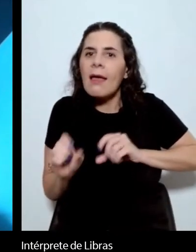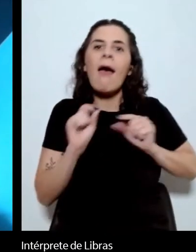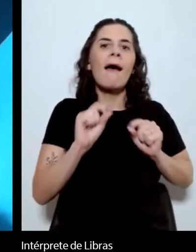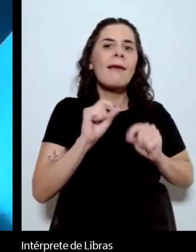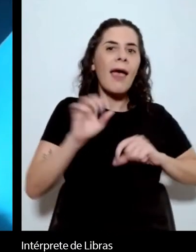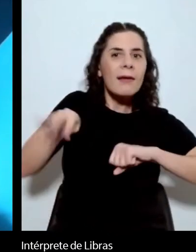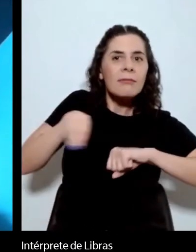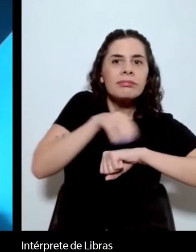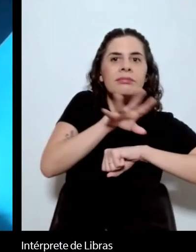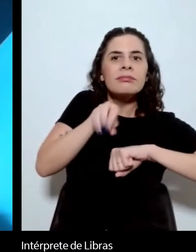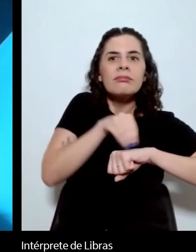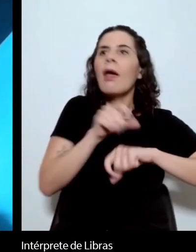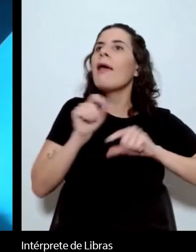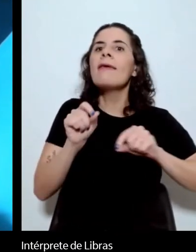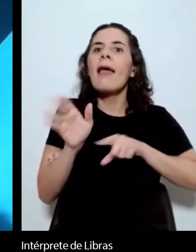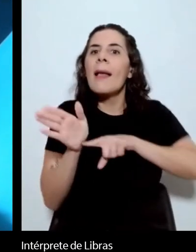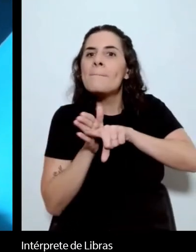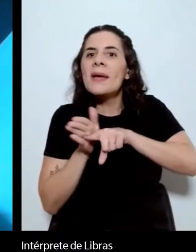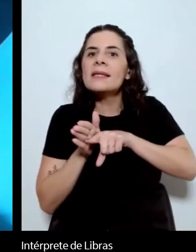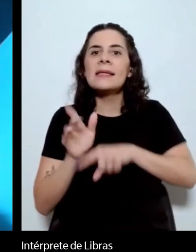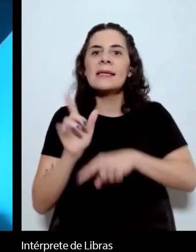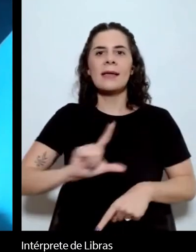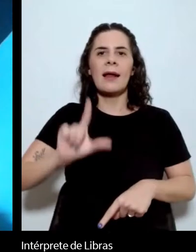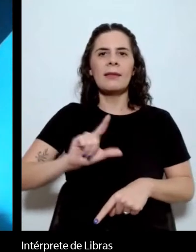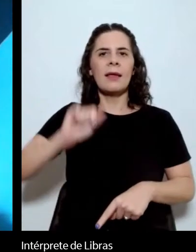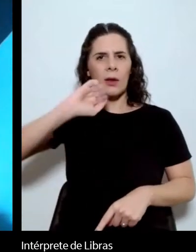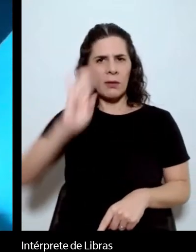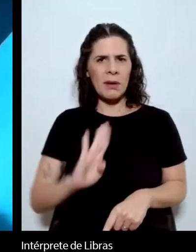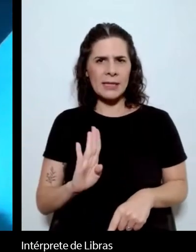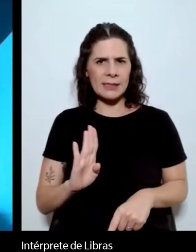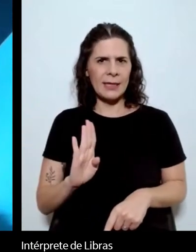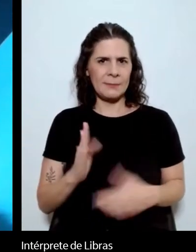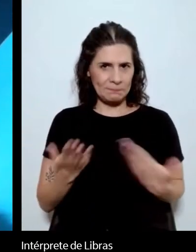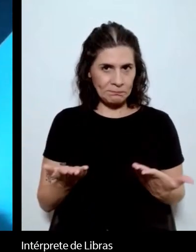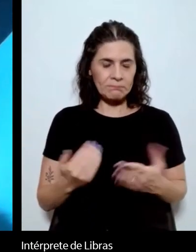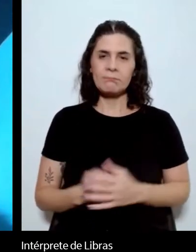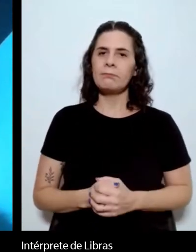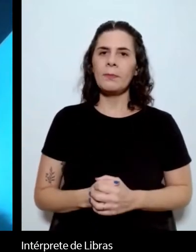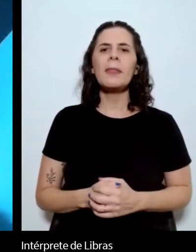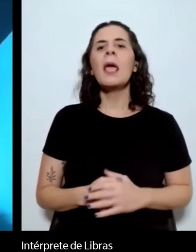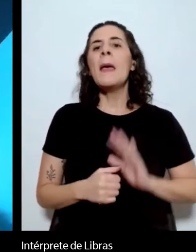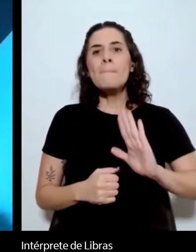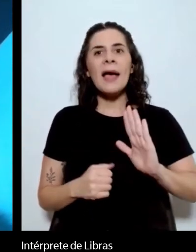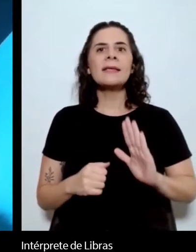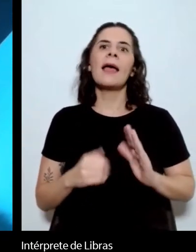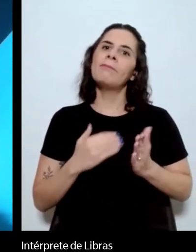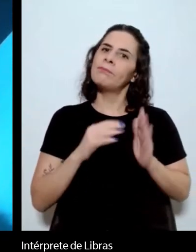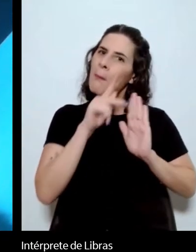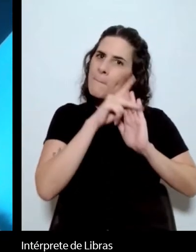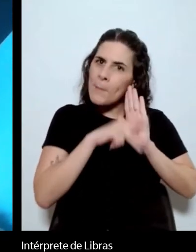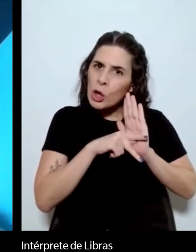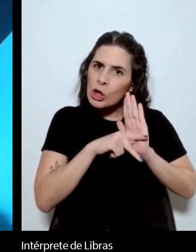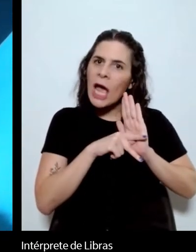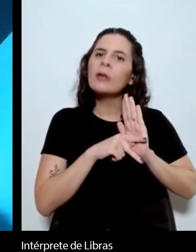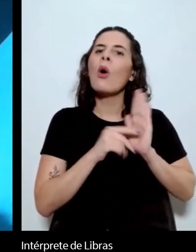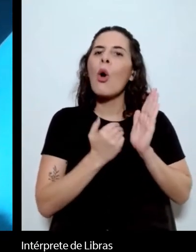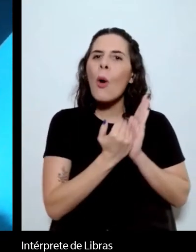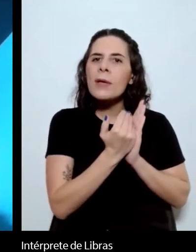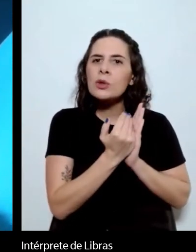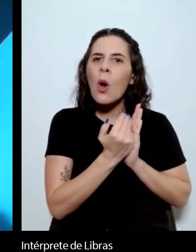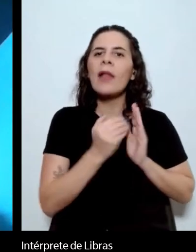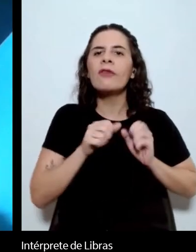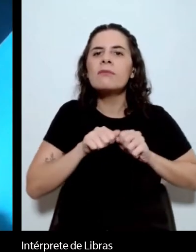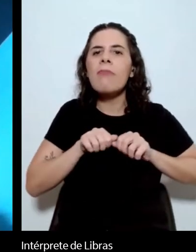pesquisava literatura brasileira no exterior. Com o passar do tempo, o projeto ampliou a sua finalidade. E nós também